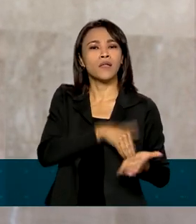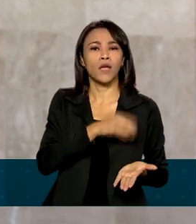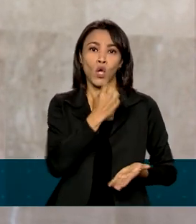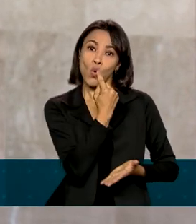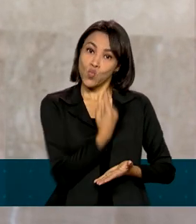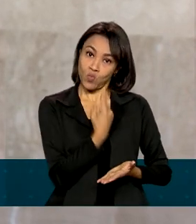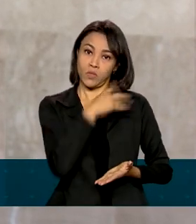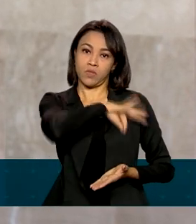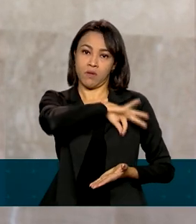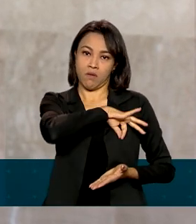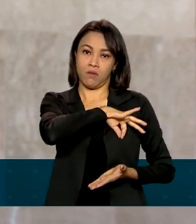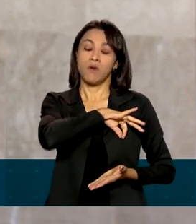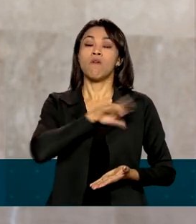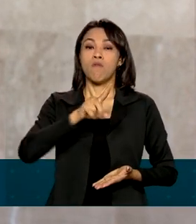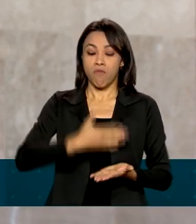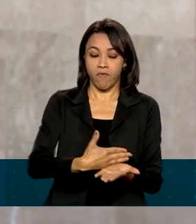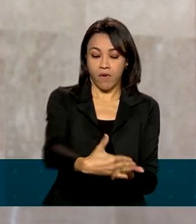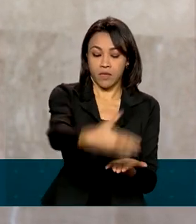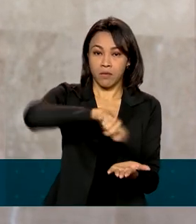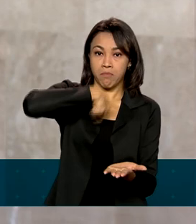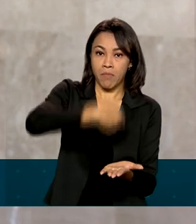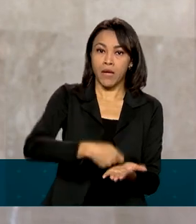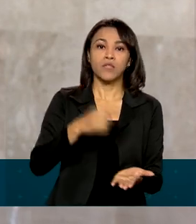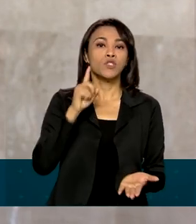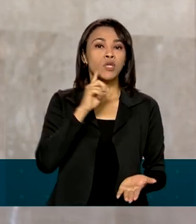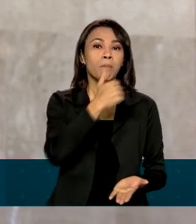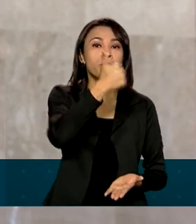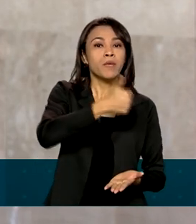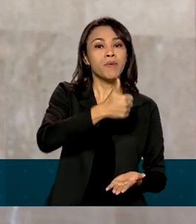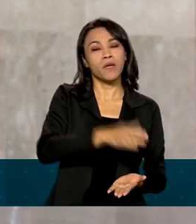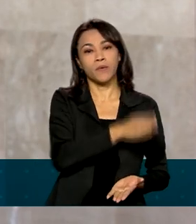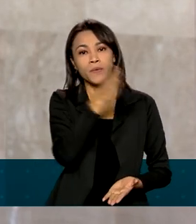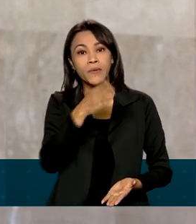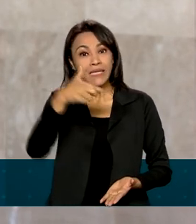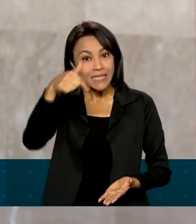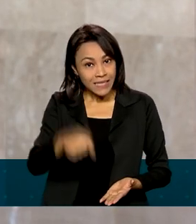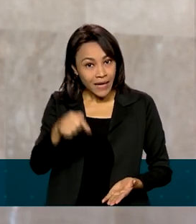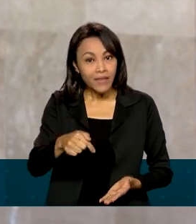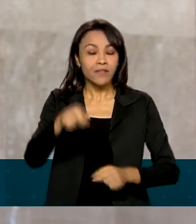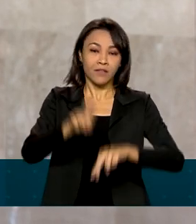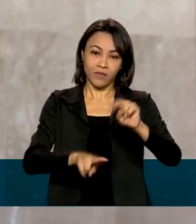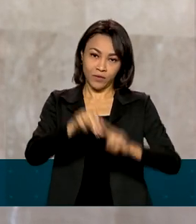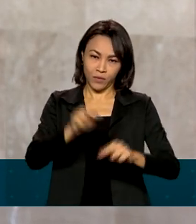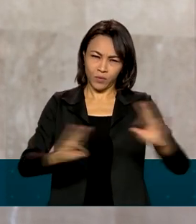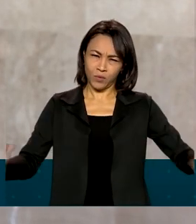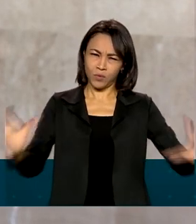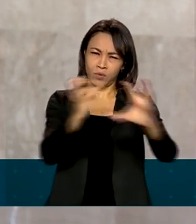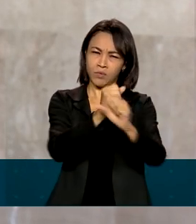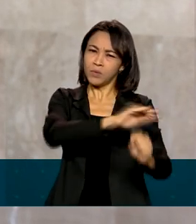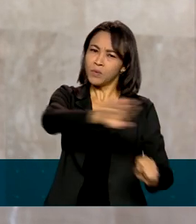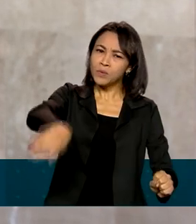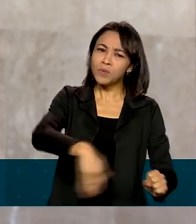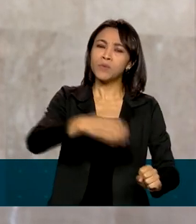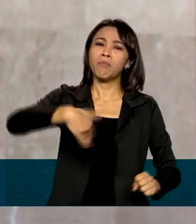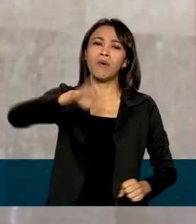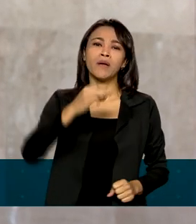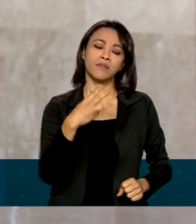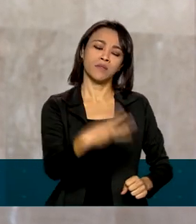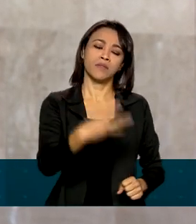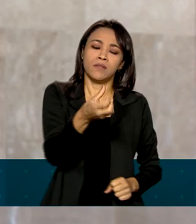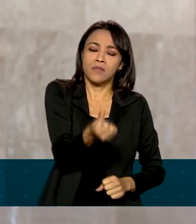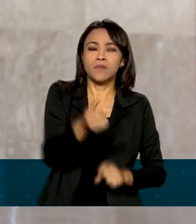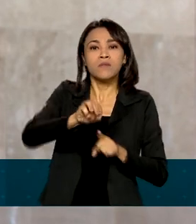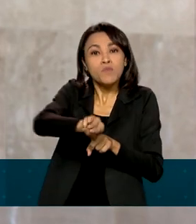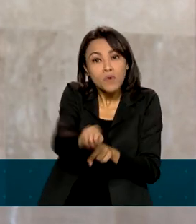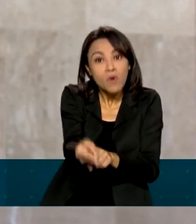disso, o pagamento será feito entre os dias 1º e 7 de junho. No total, mais de 36 milhões de pessoas vão